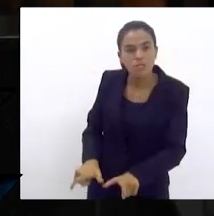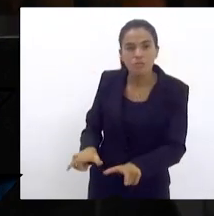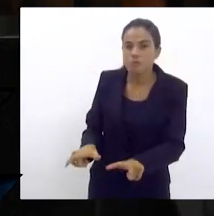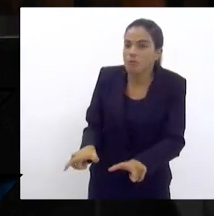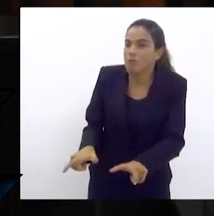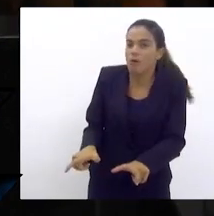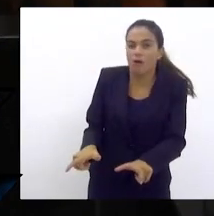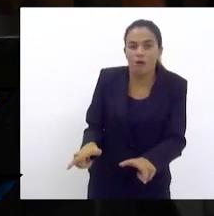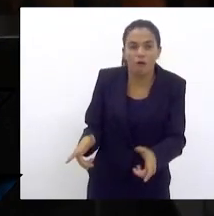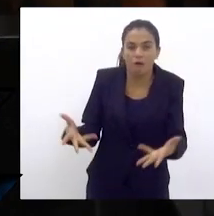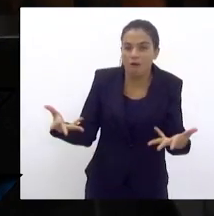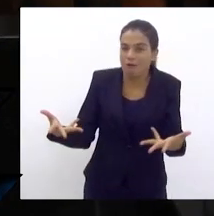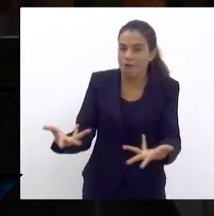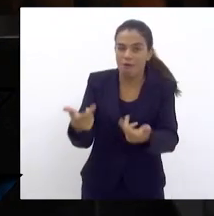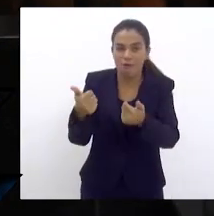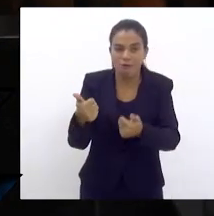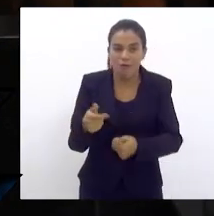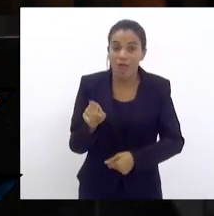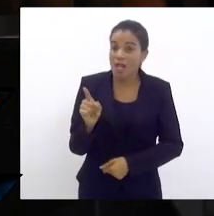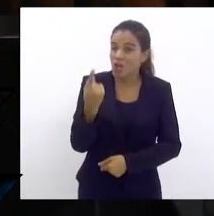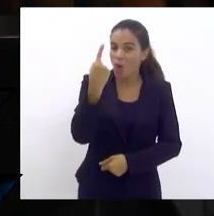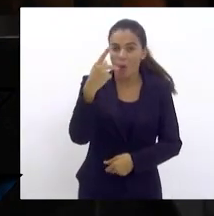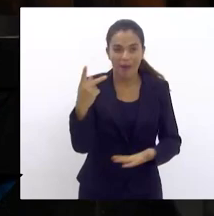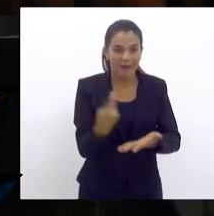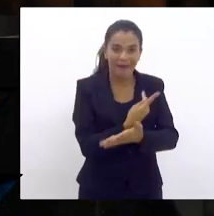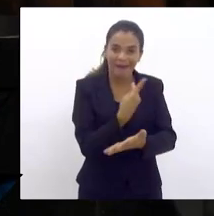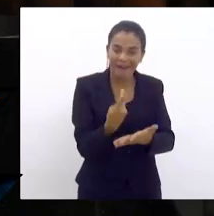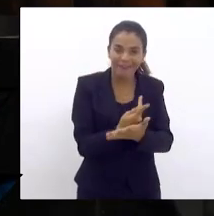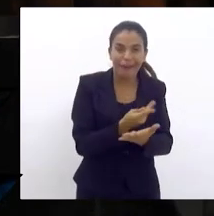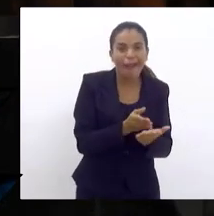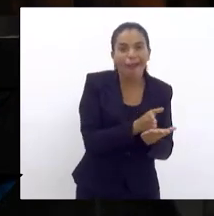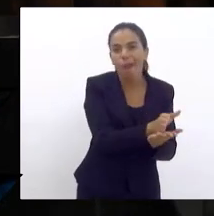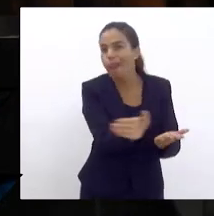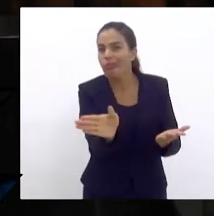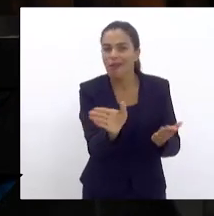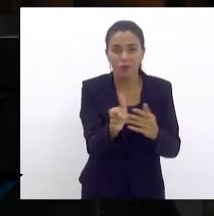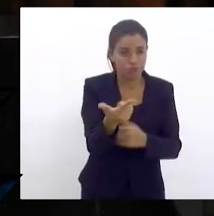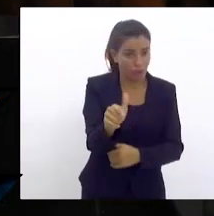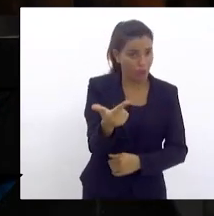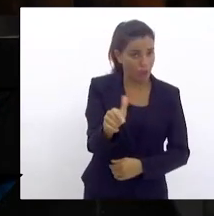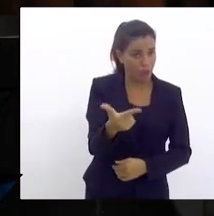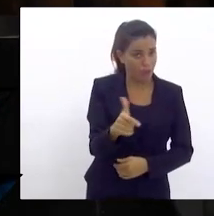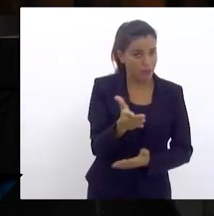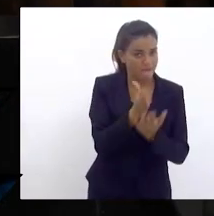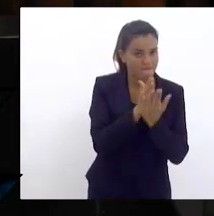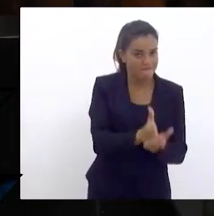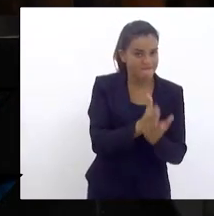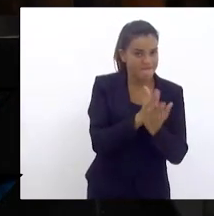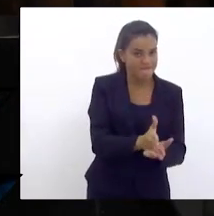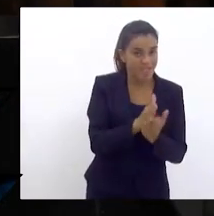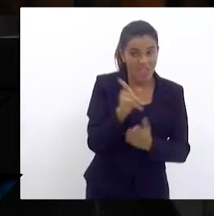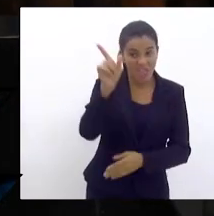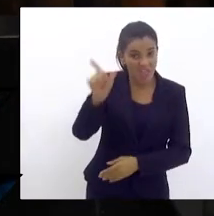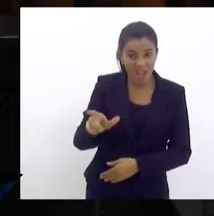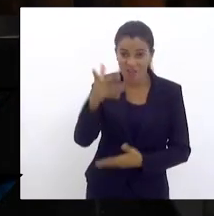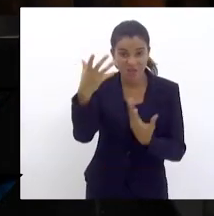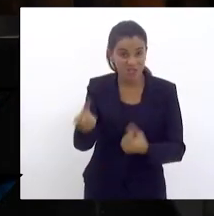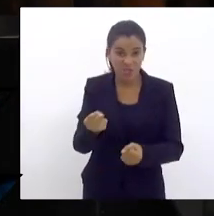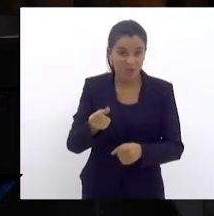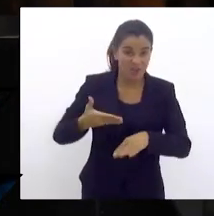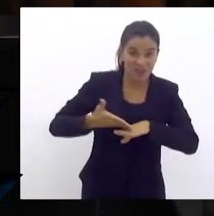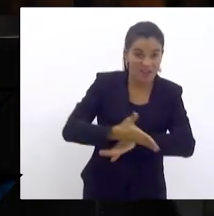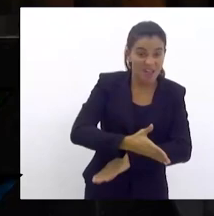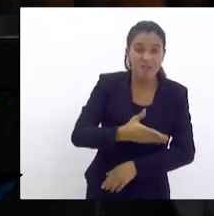ponto fora da curva e o erro dele foi não participar da corrupção. A partir do momento que ele não participou da corrupção,